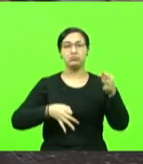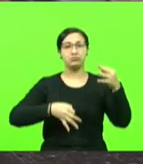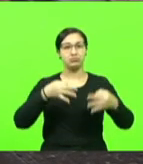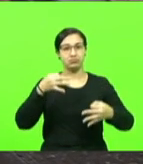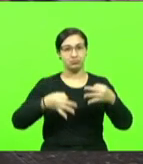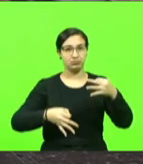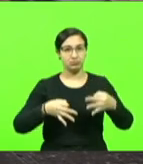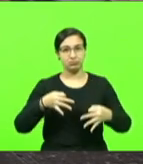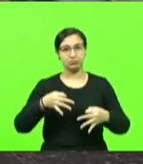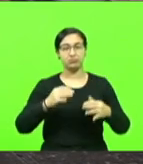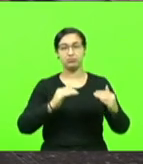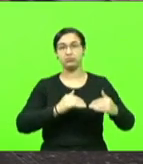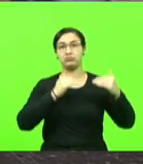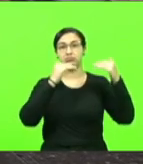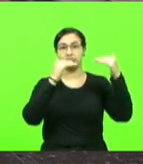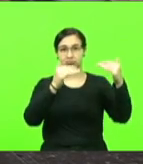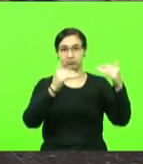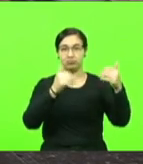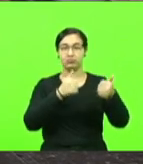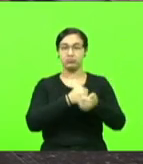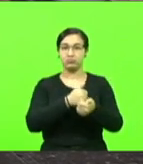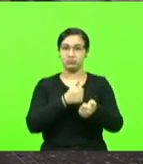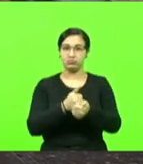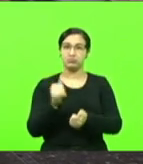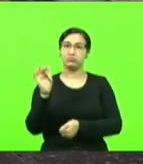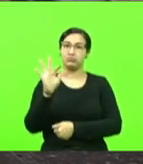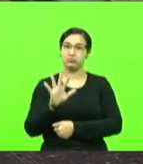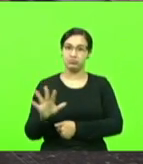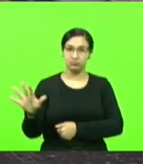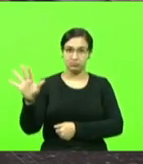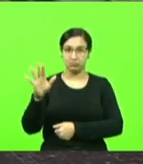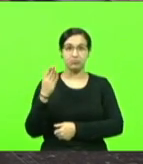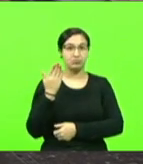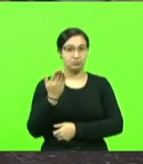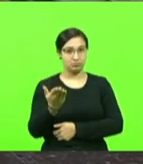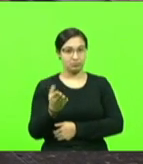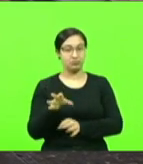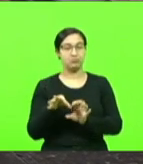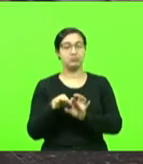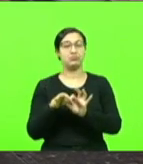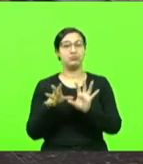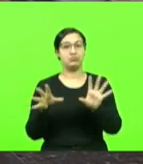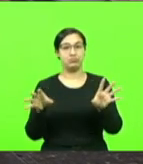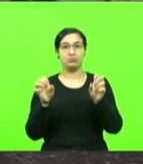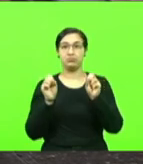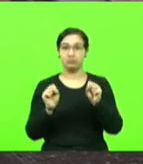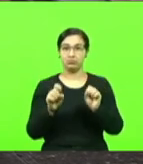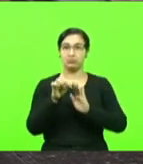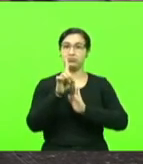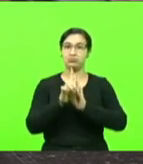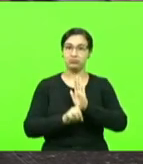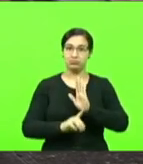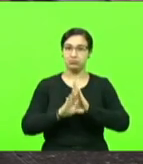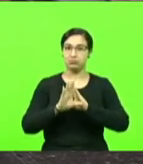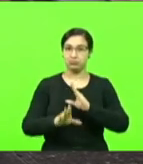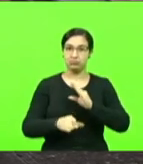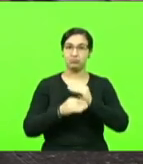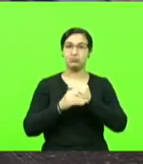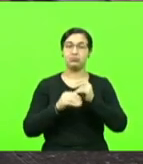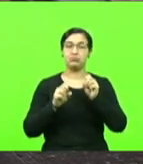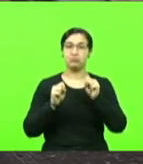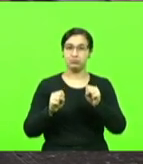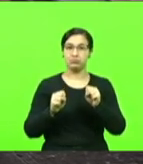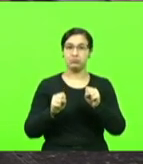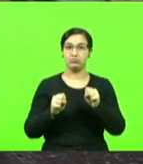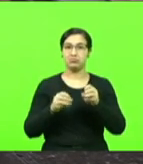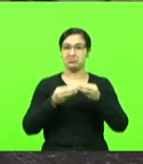Supremo Tribunal Federal sobre o poder de emenda do deputado. O senhor tem pleno direito de emendar, sim. Não fere